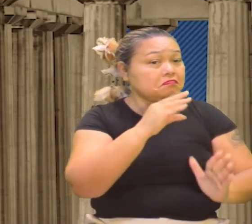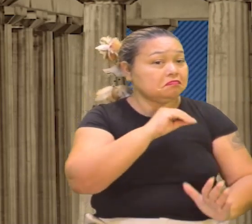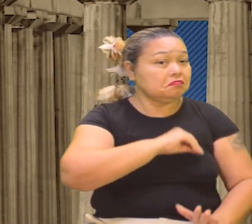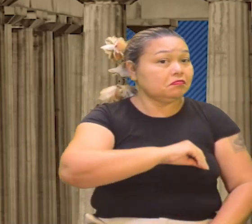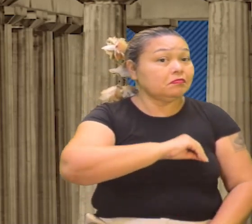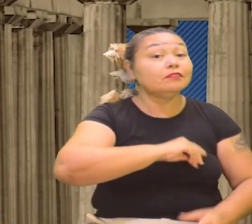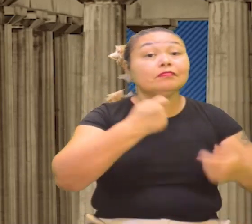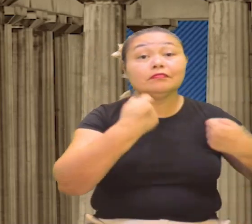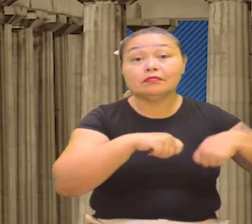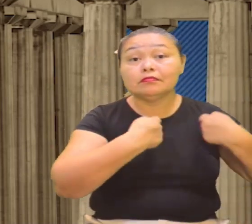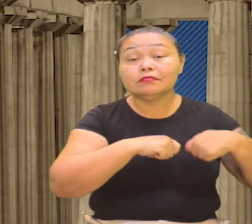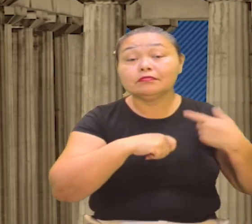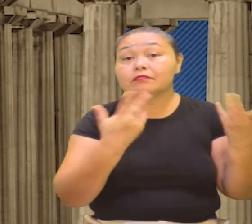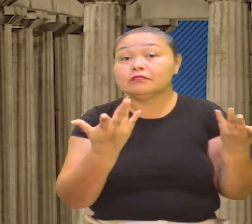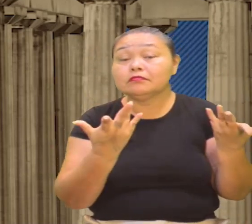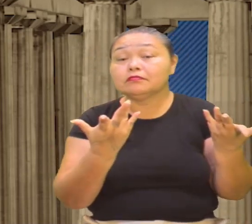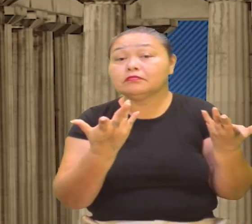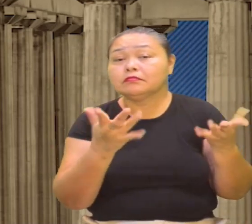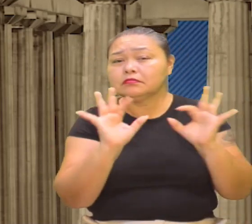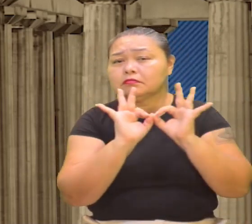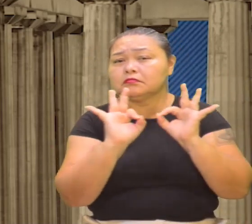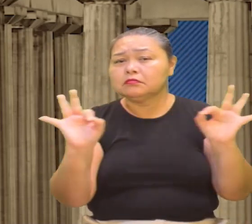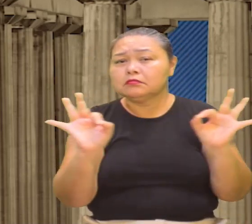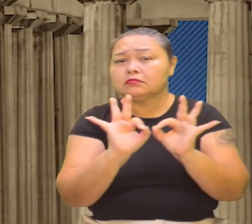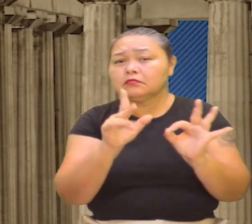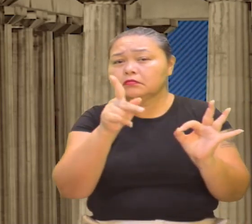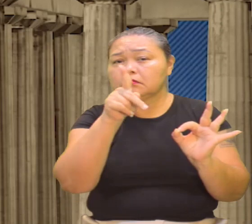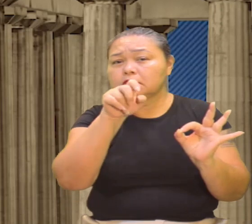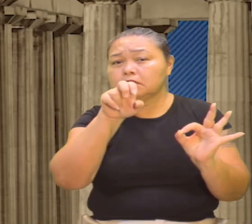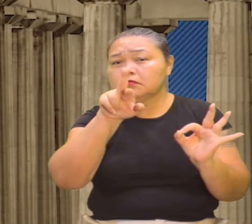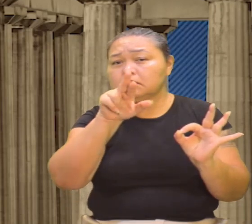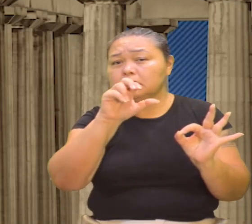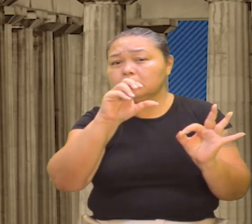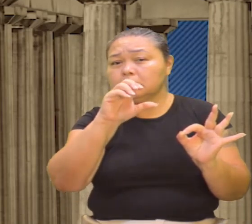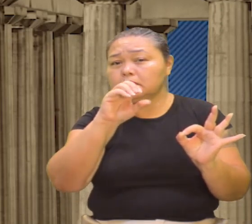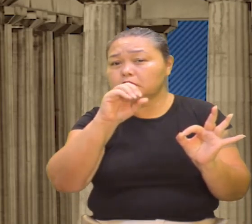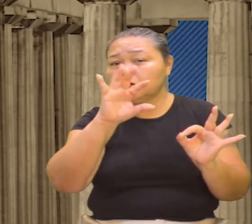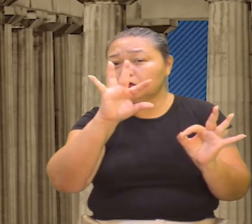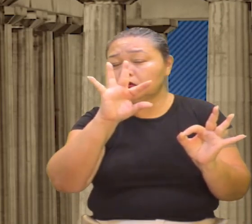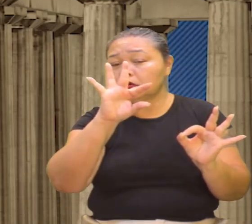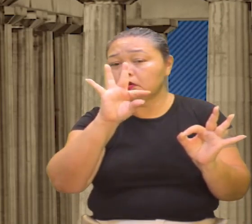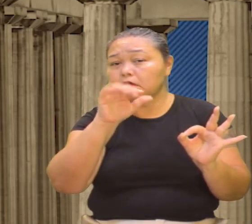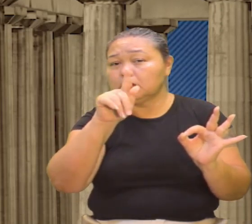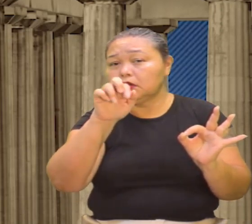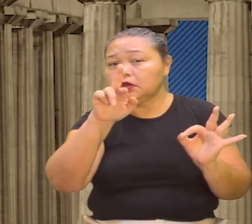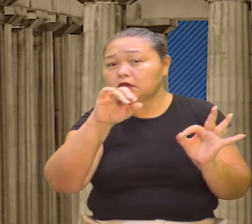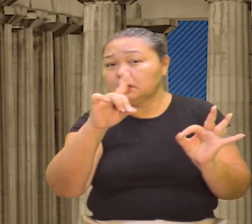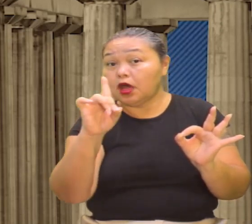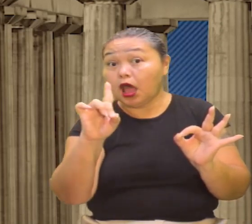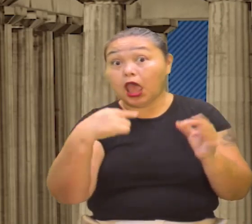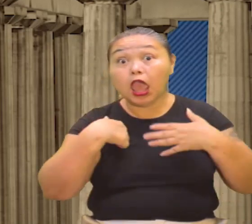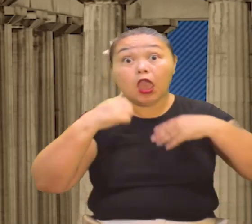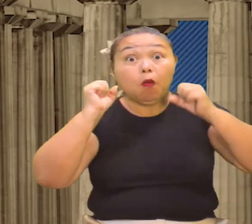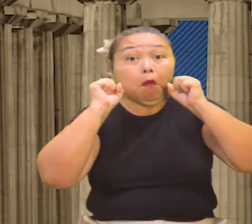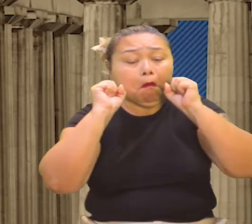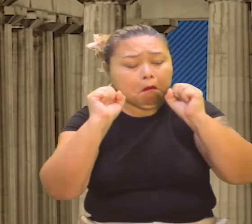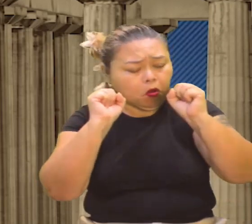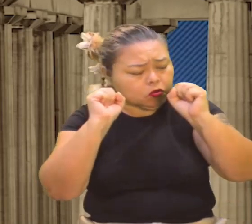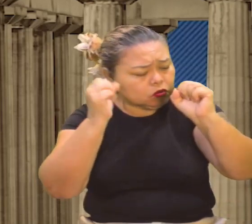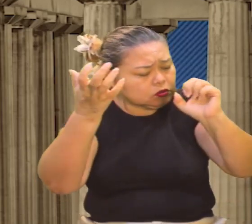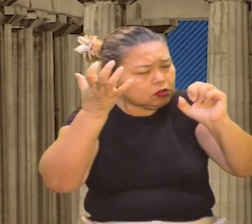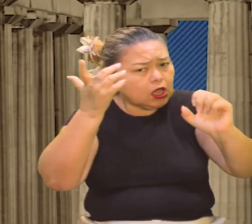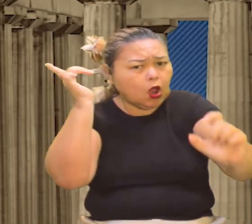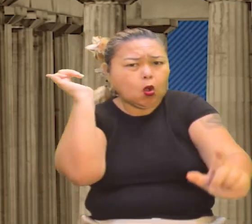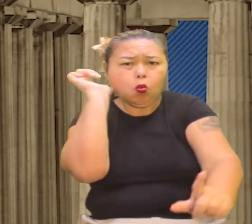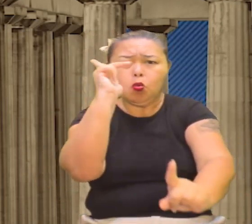é necessário. Então, olha só, a frase protágoras já, aí na sua frente. Então, eu posso, eu quero, consigo.